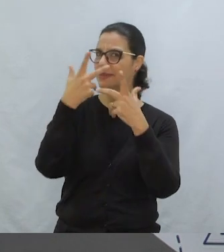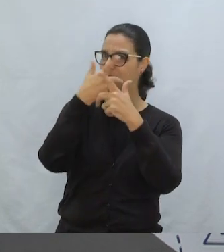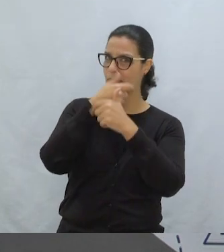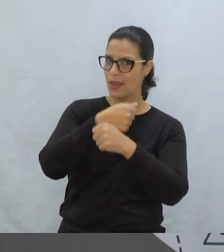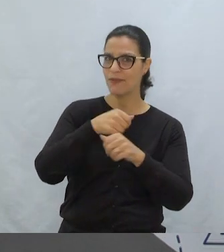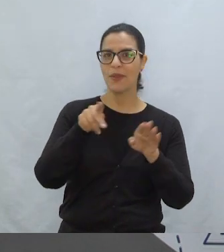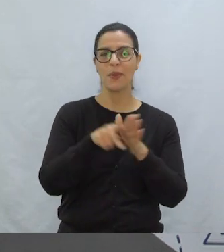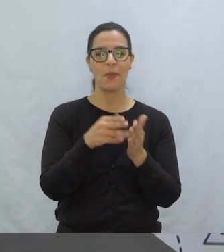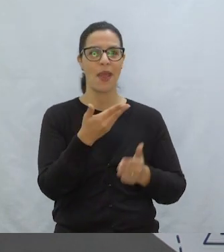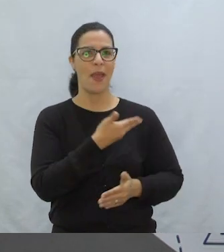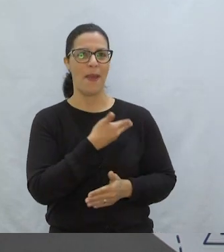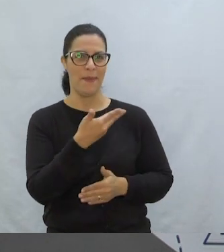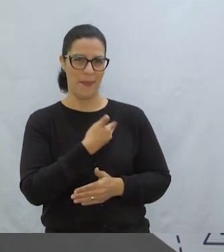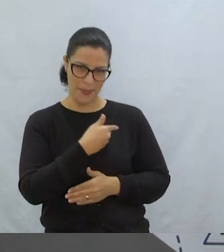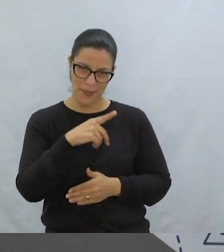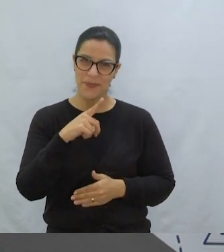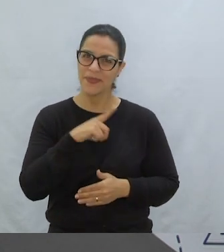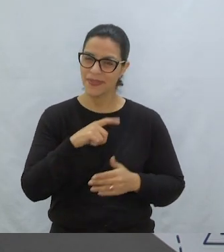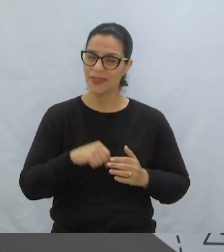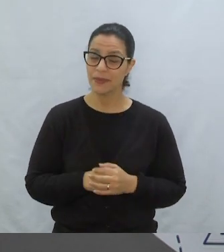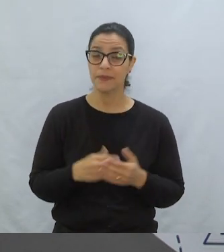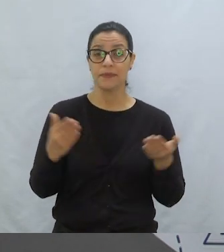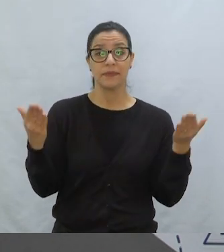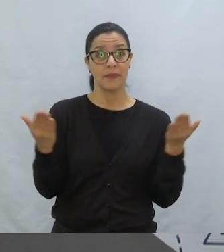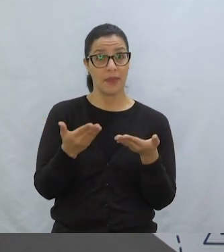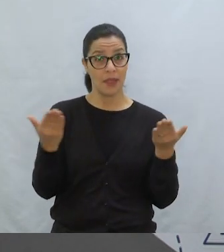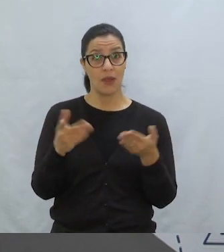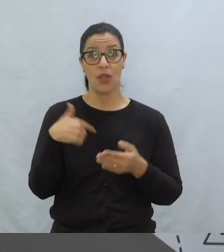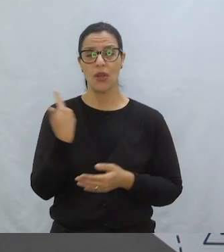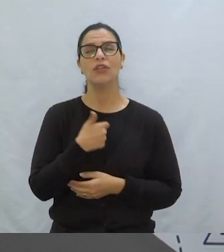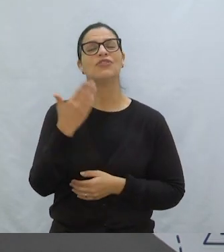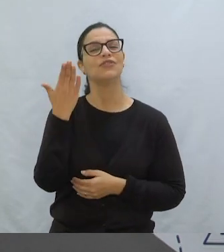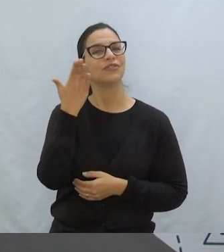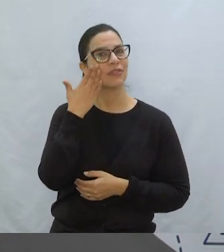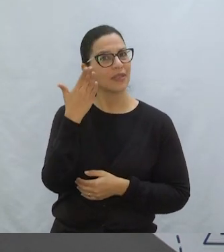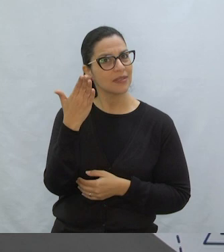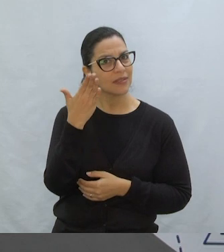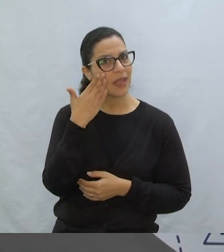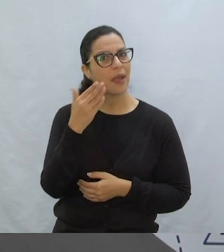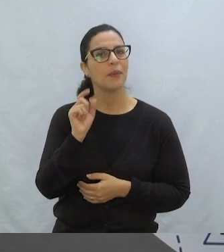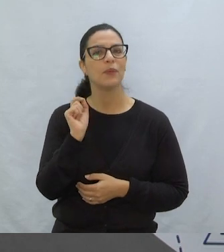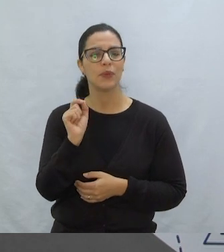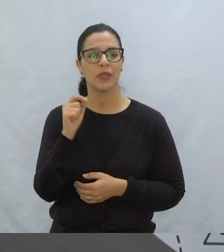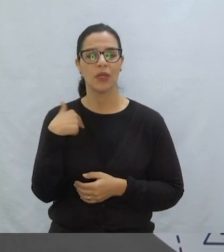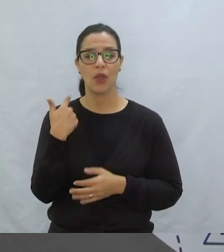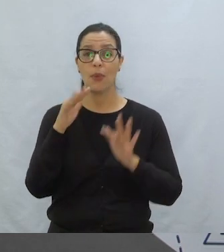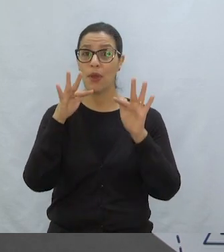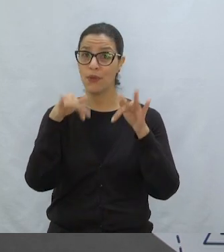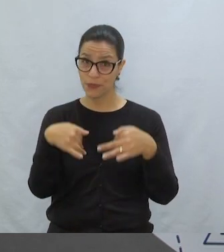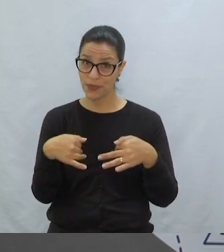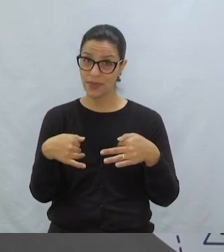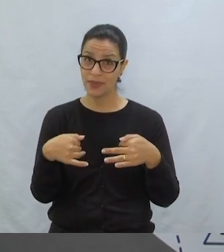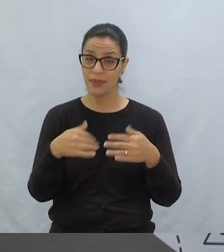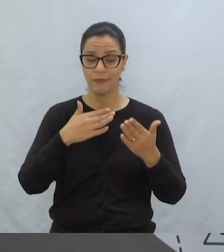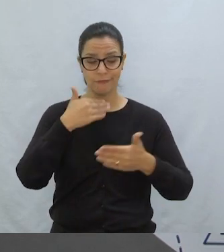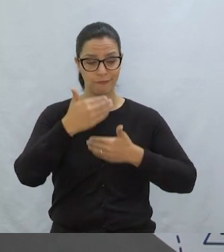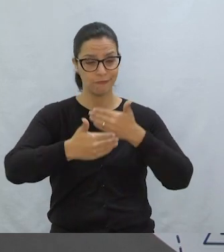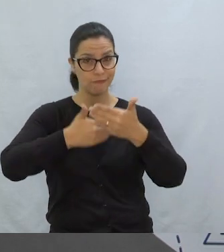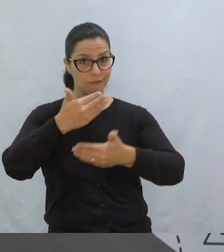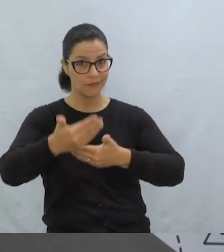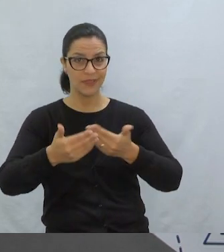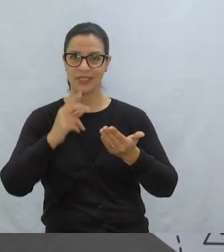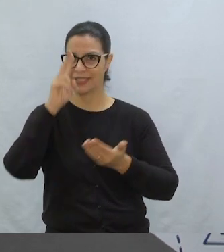maravilhas da amizade Agora, a gente já sabe Como é que foi o